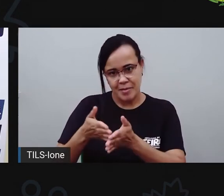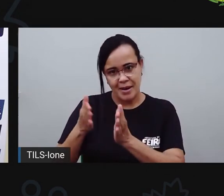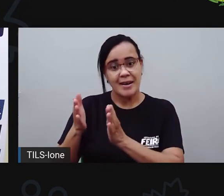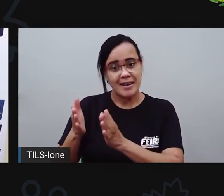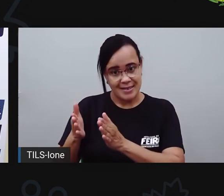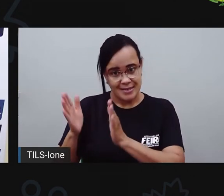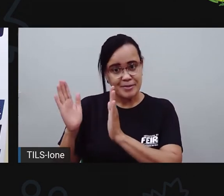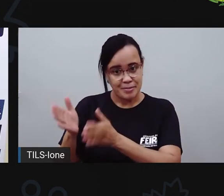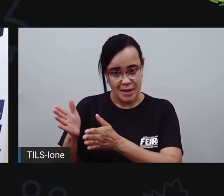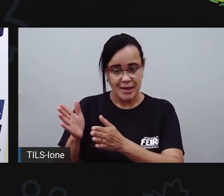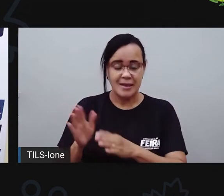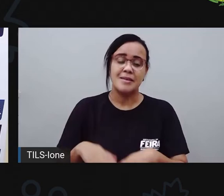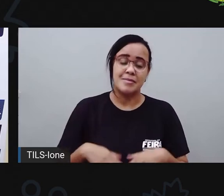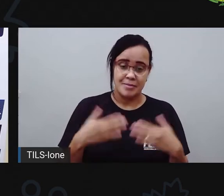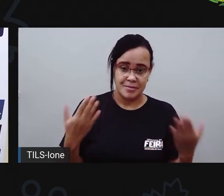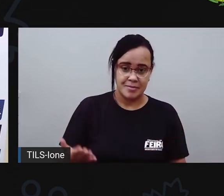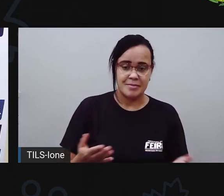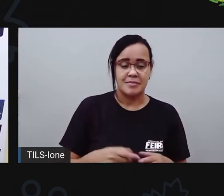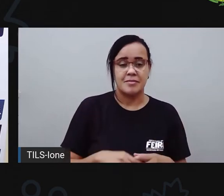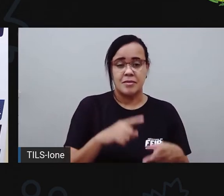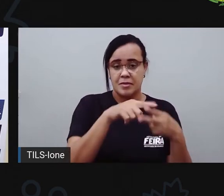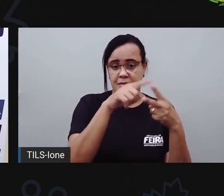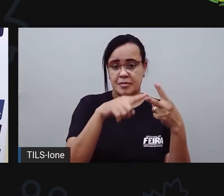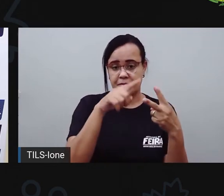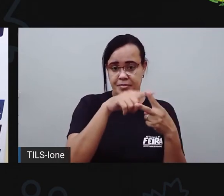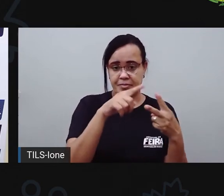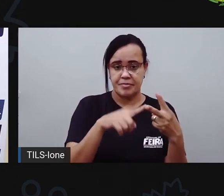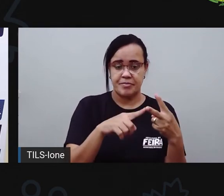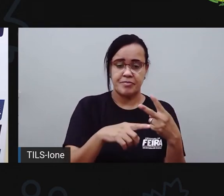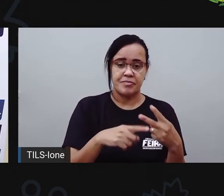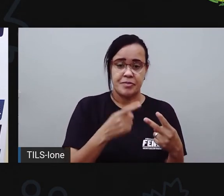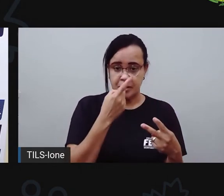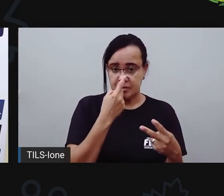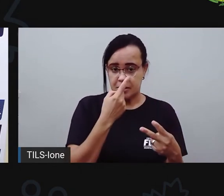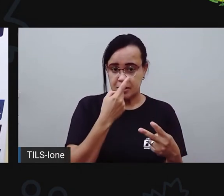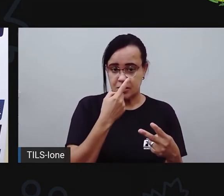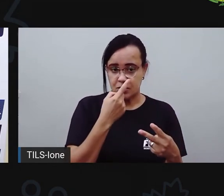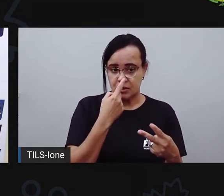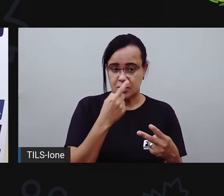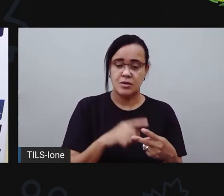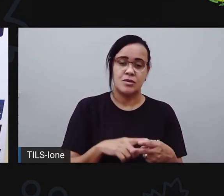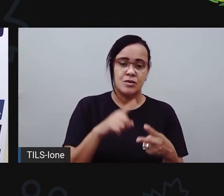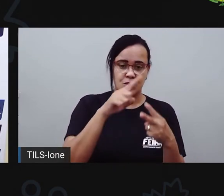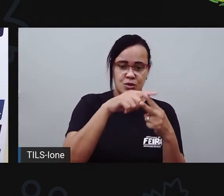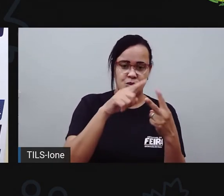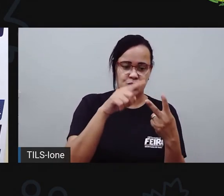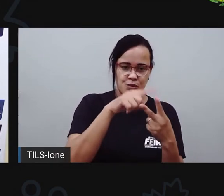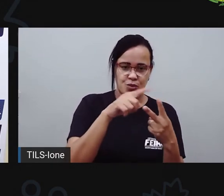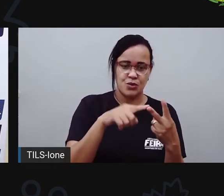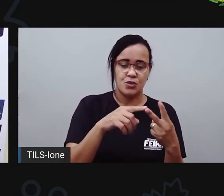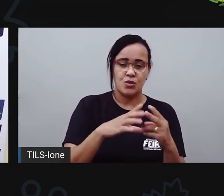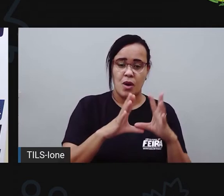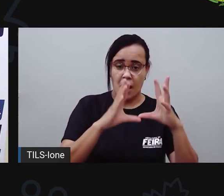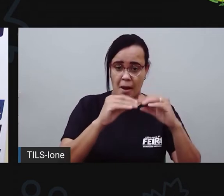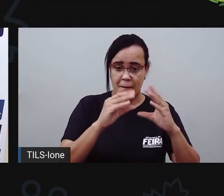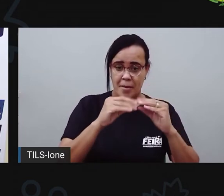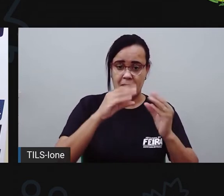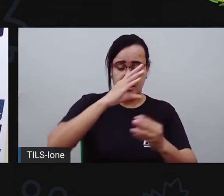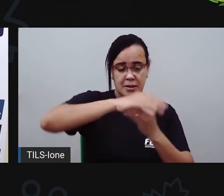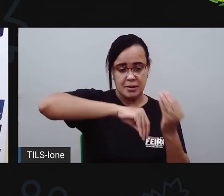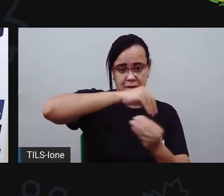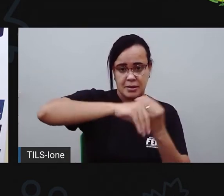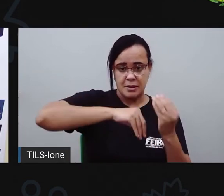três. Tinha a massa, o recheio e a cobertura. No biscoito também tem duas, não tem três, né? Tem a massa e tem a